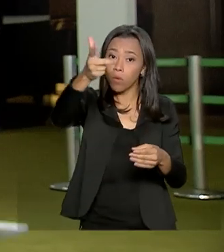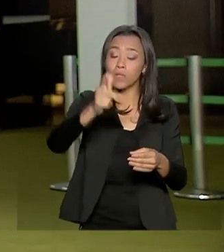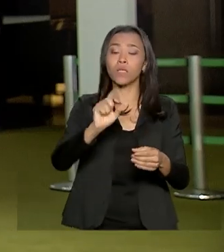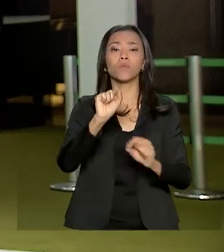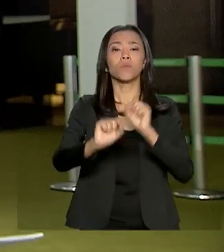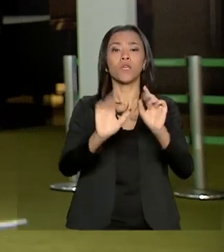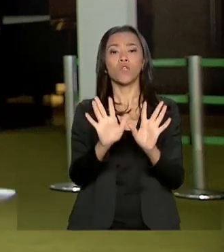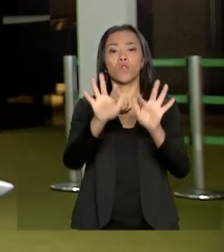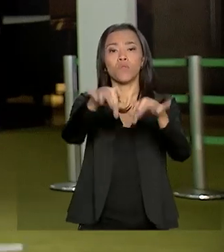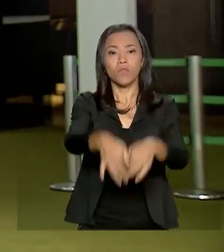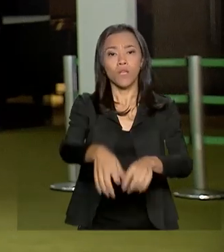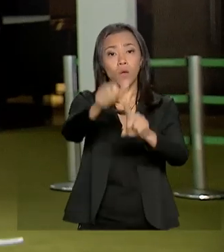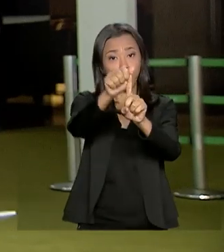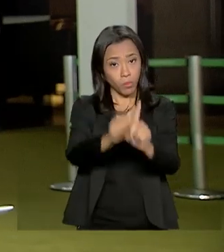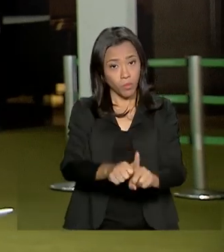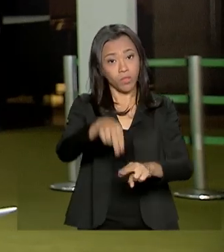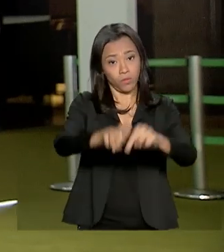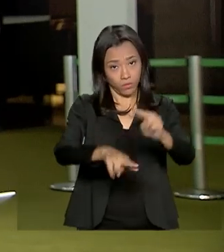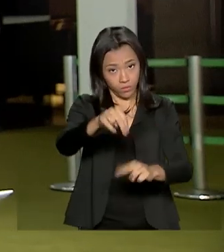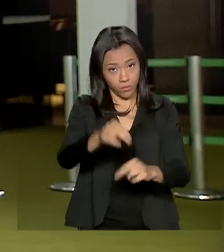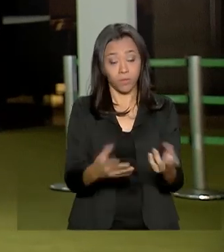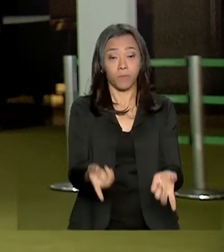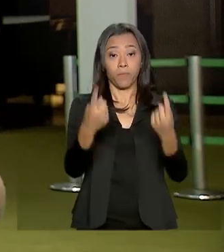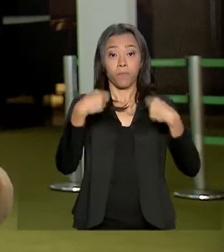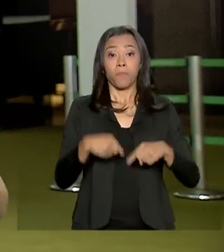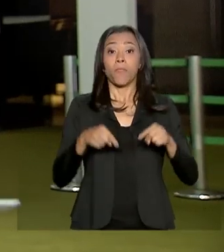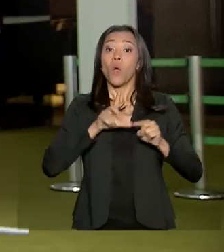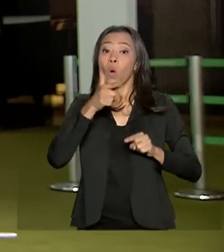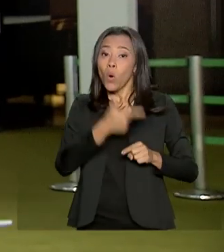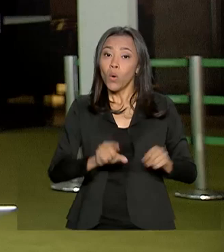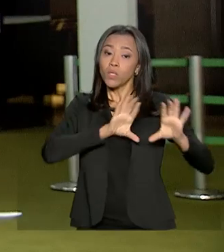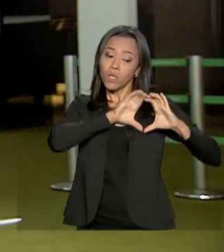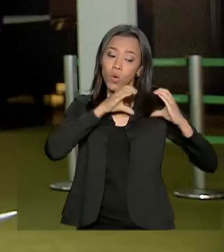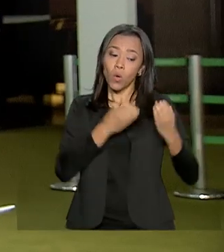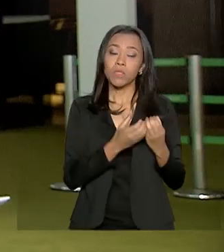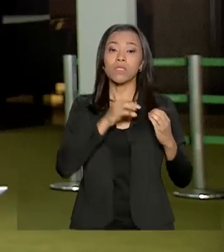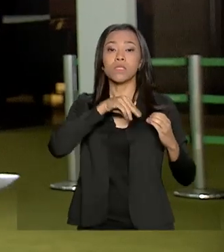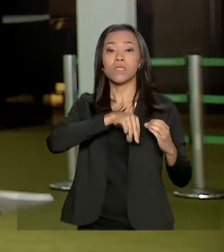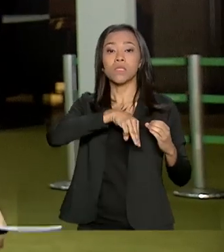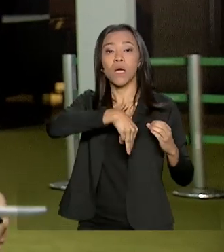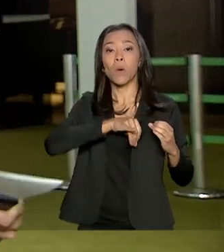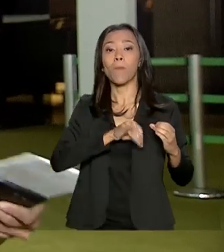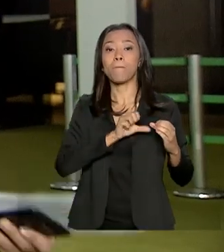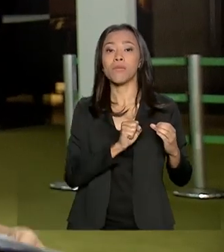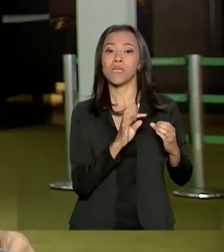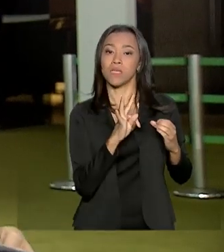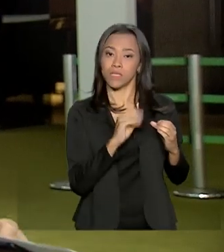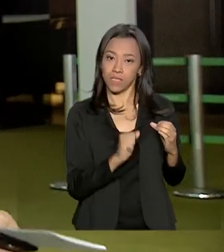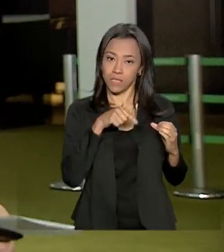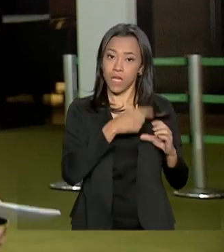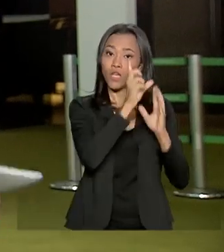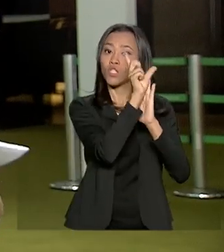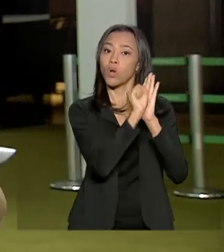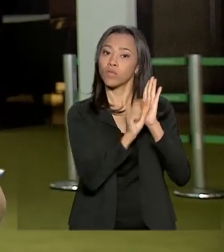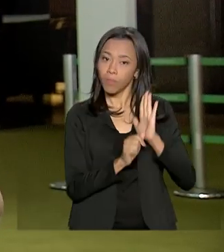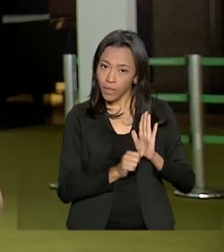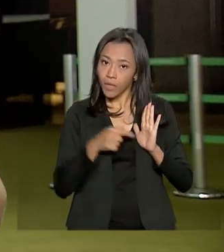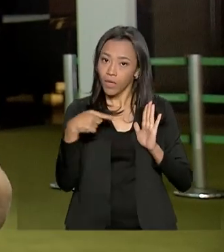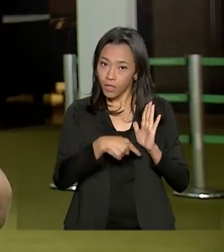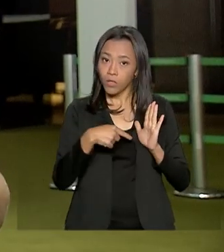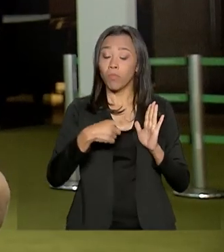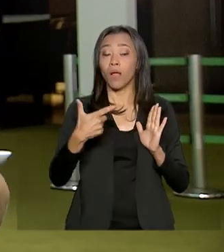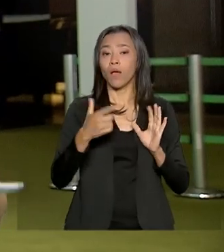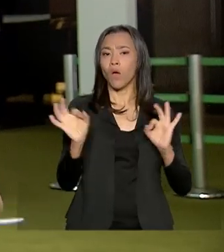final de junho. A comissão mista de orçamento, que discute a lei de diretrizes orçamentárias para 2020, vai receber